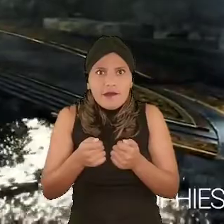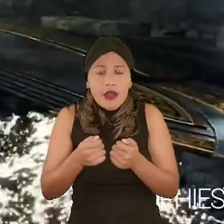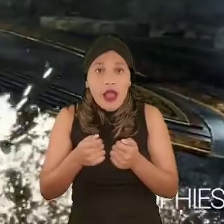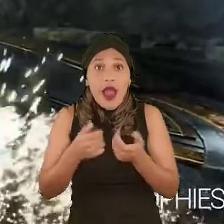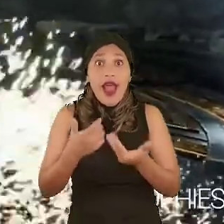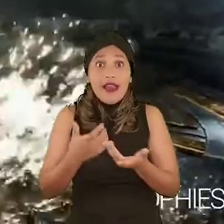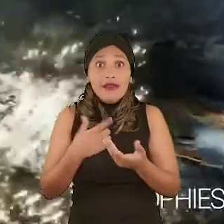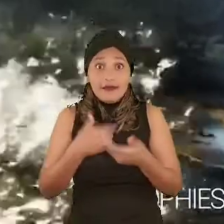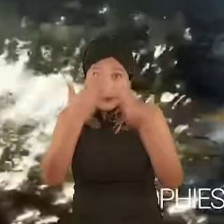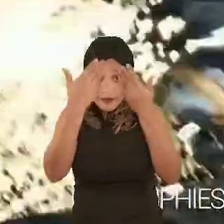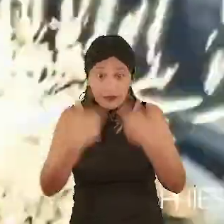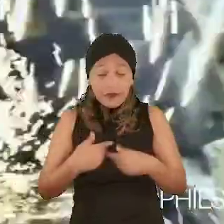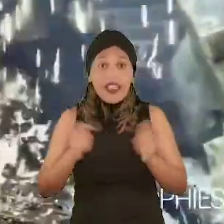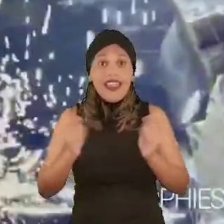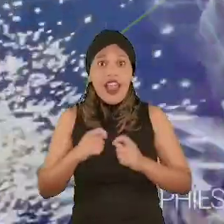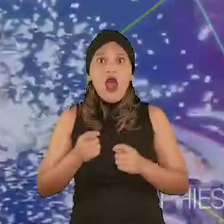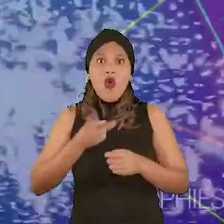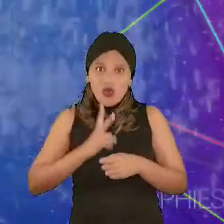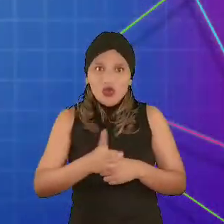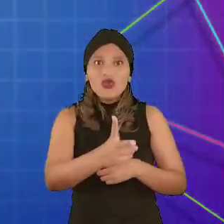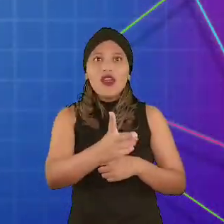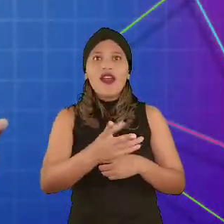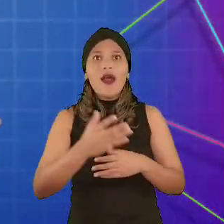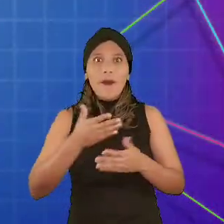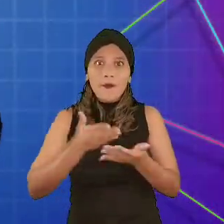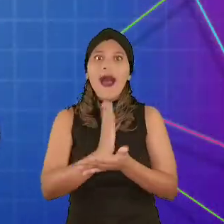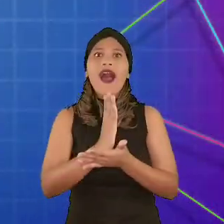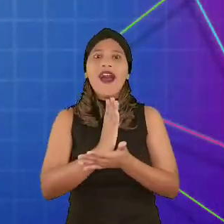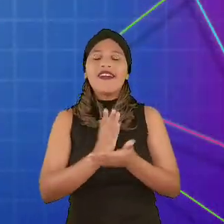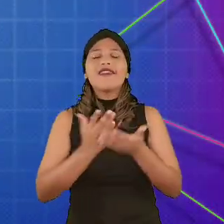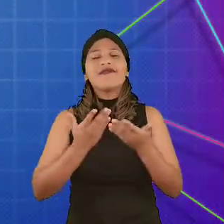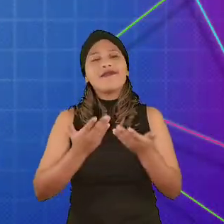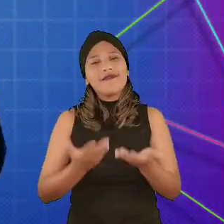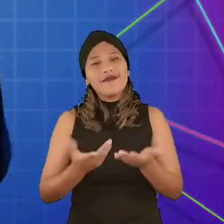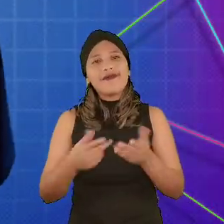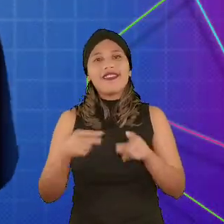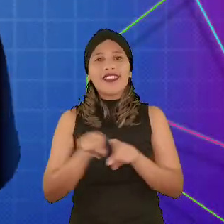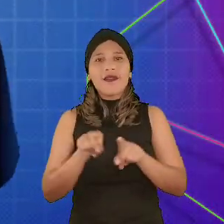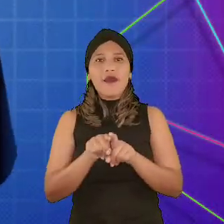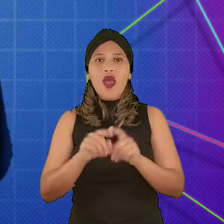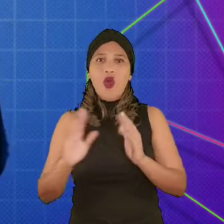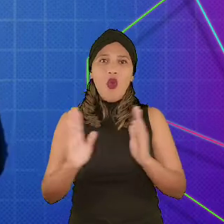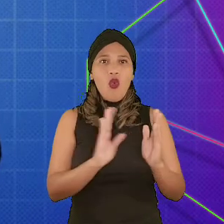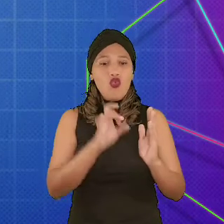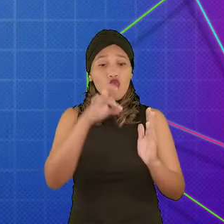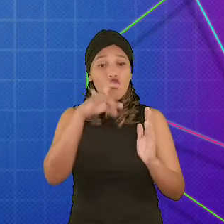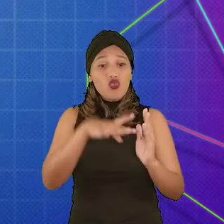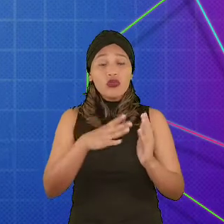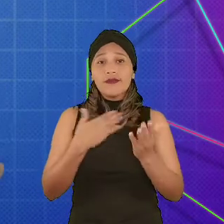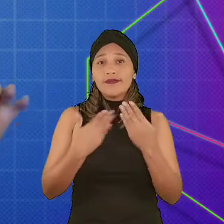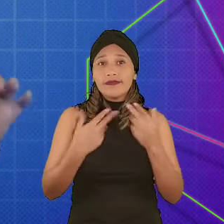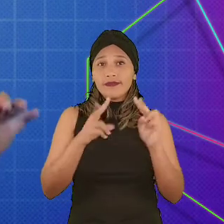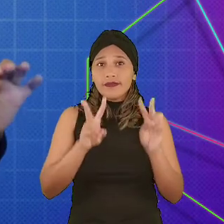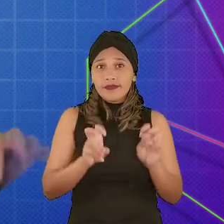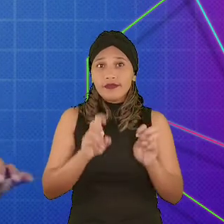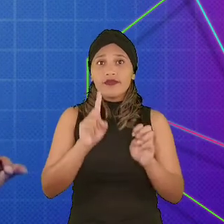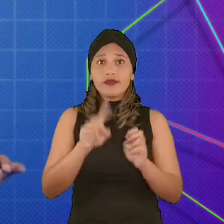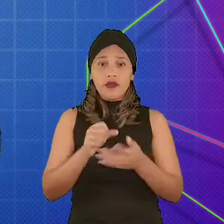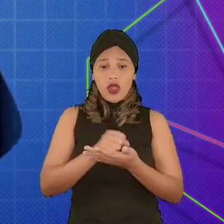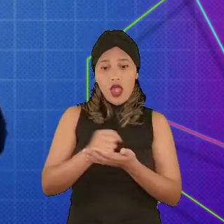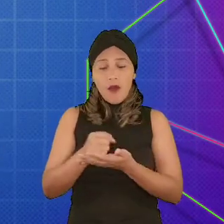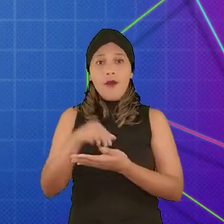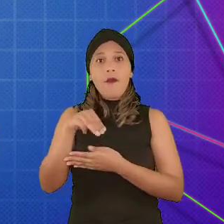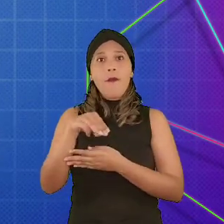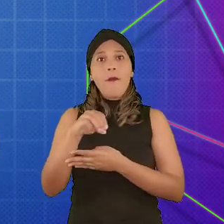isso, o jogador pode continuar a gameplay. Agora, chegando já ao último tópico dessa aula, nós vamos falar de Game